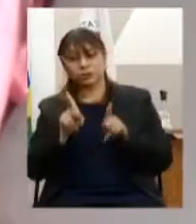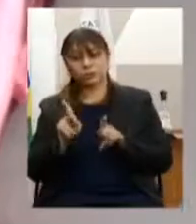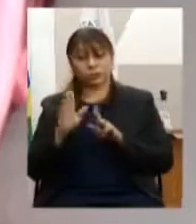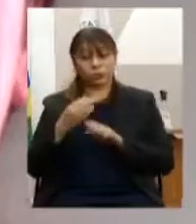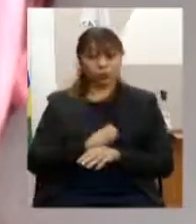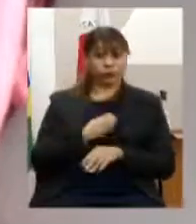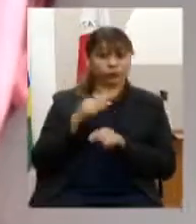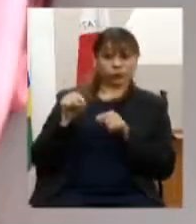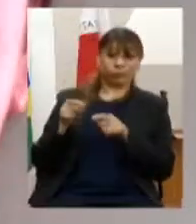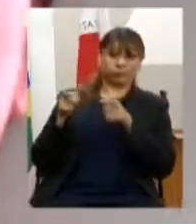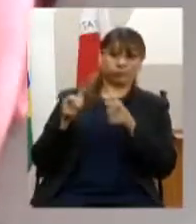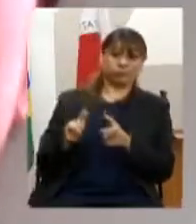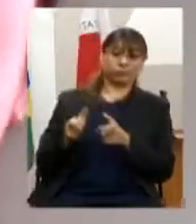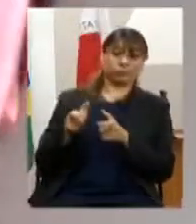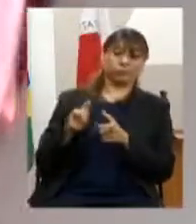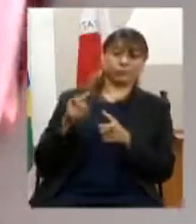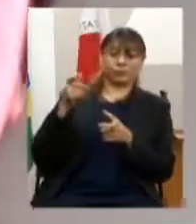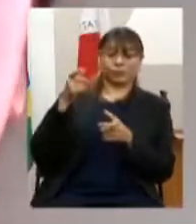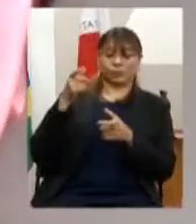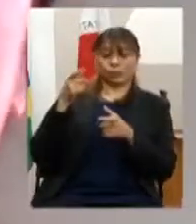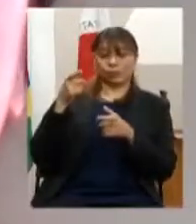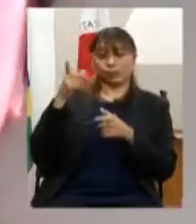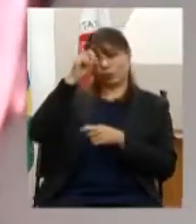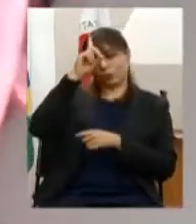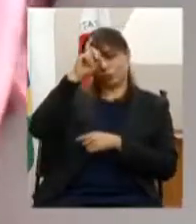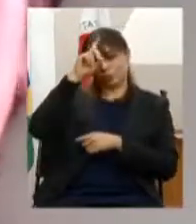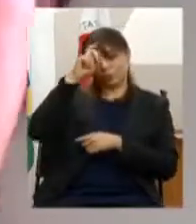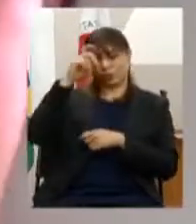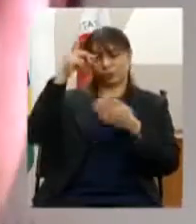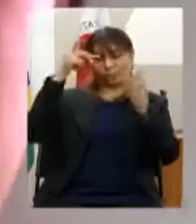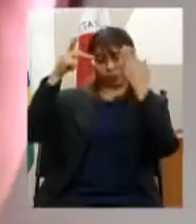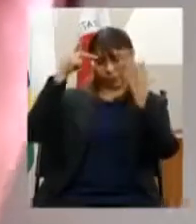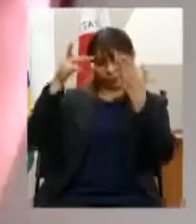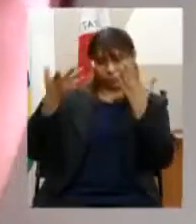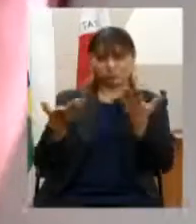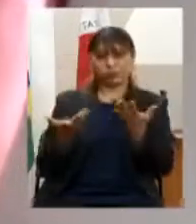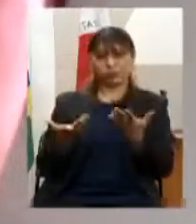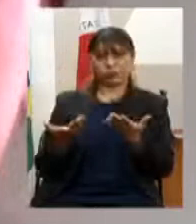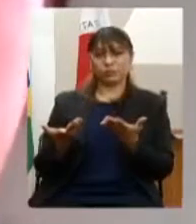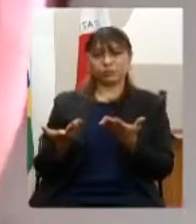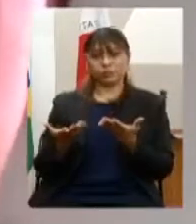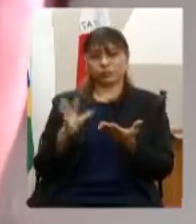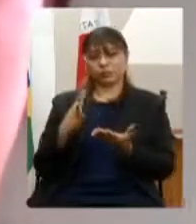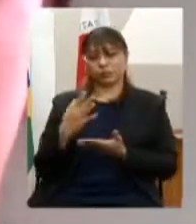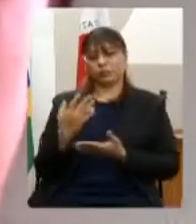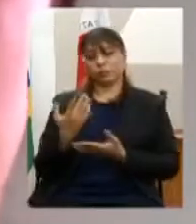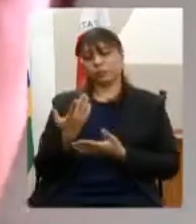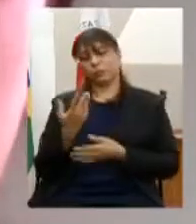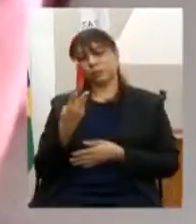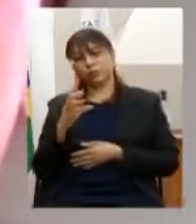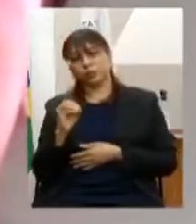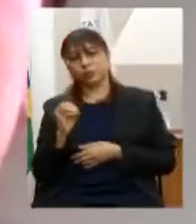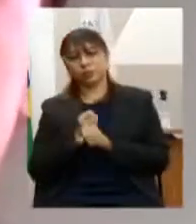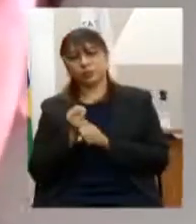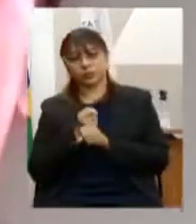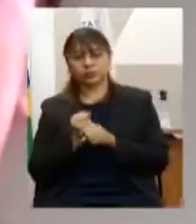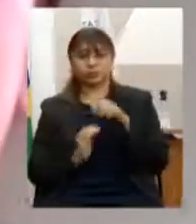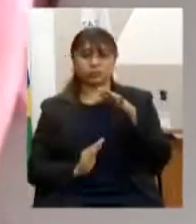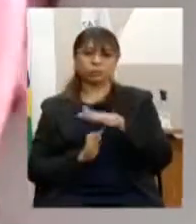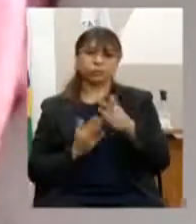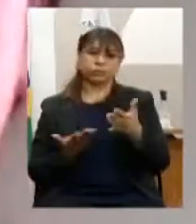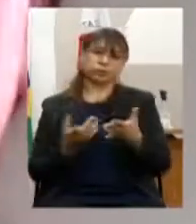psiquiátricos com uma média de internação de 30 anos então é uma política